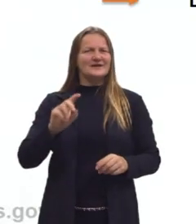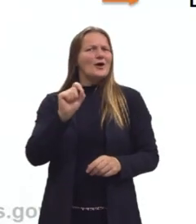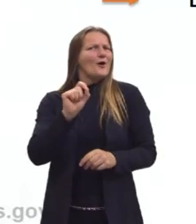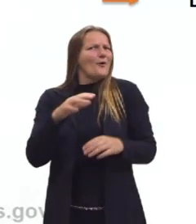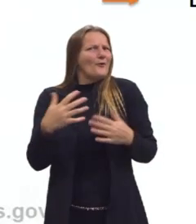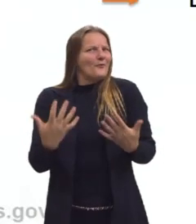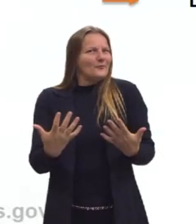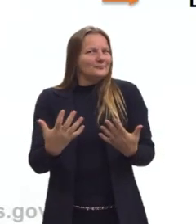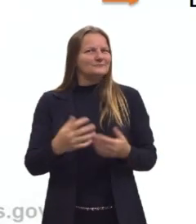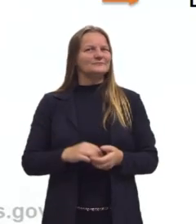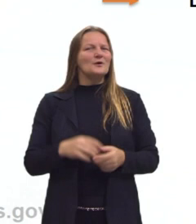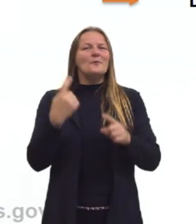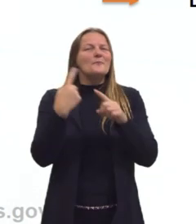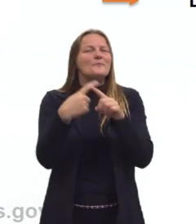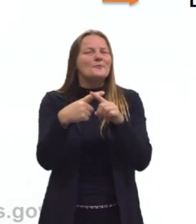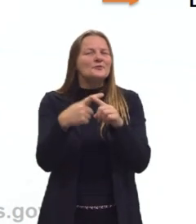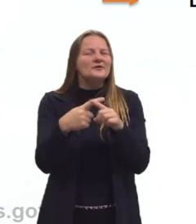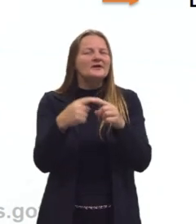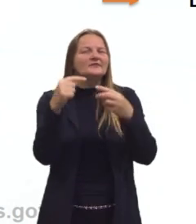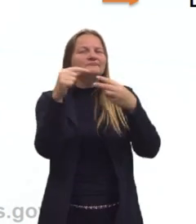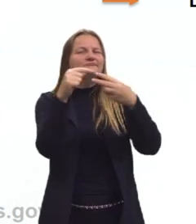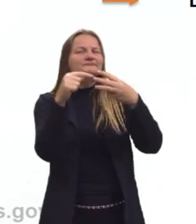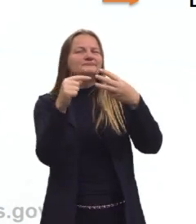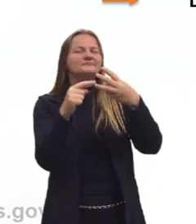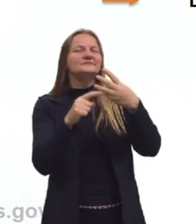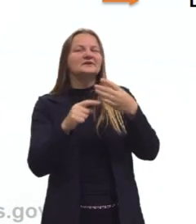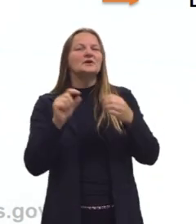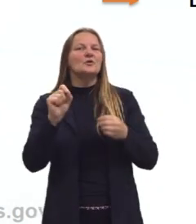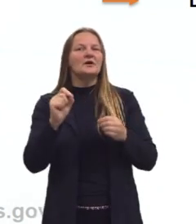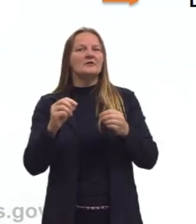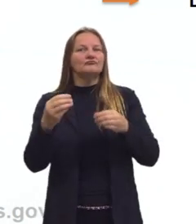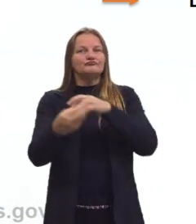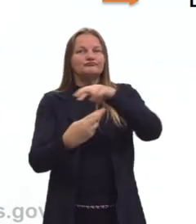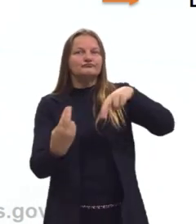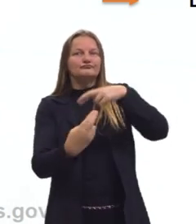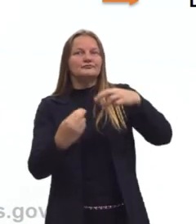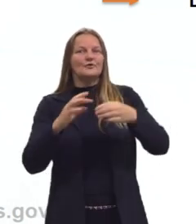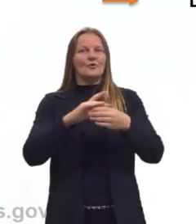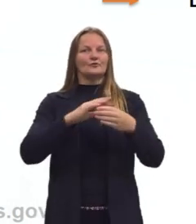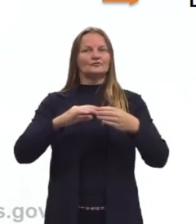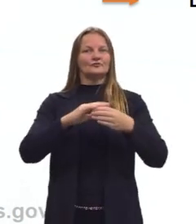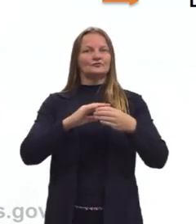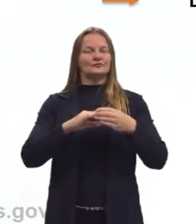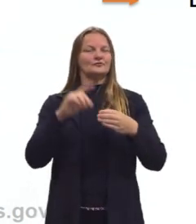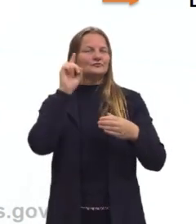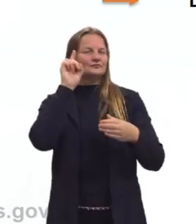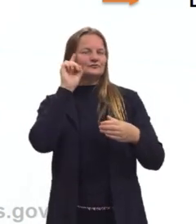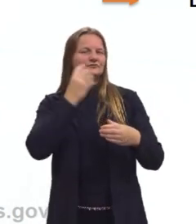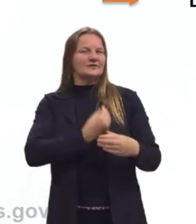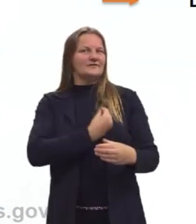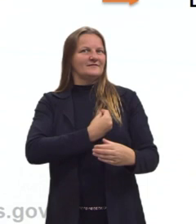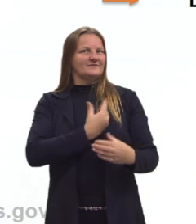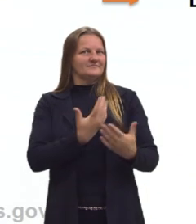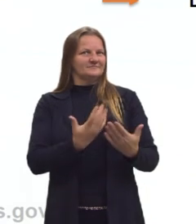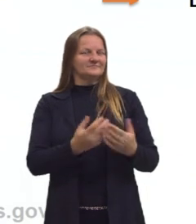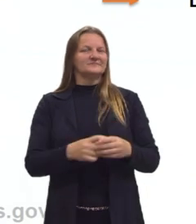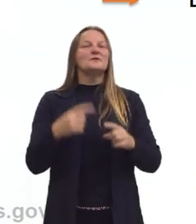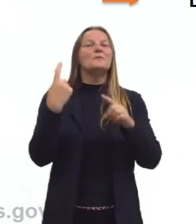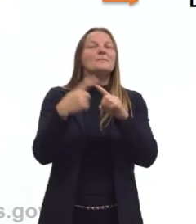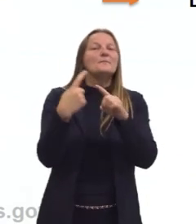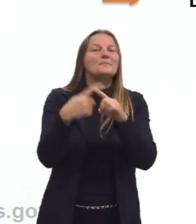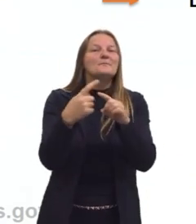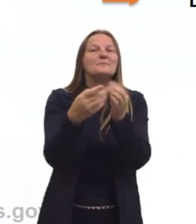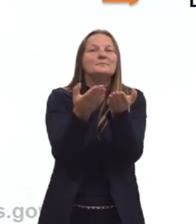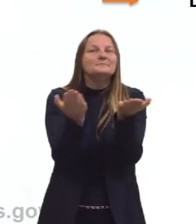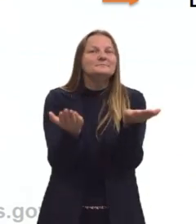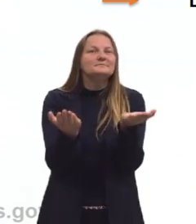quais... Por que esses exemplos têm a ver com as soluções do dia a dia? Esses exemplos estão diferentes uns dos outros, né? A professora deve estar